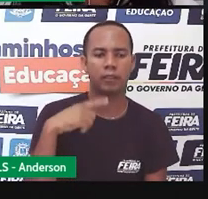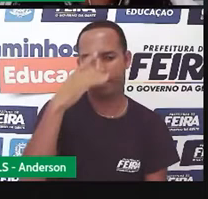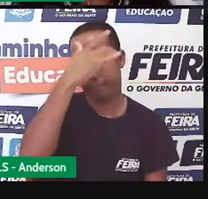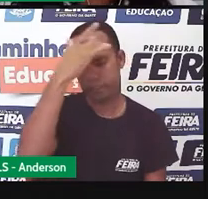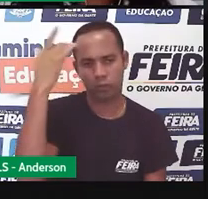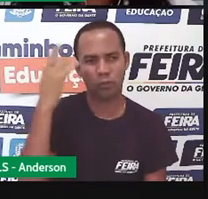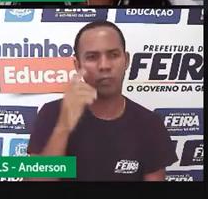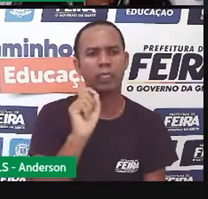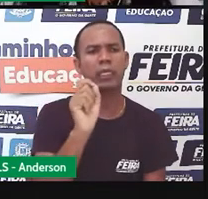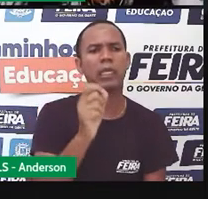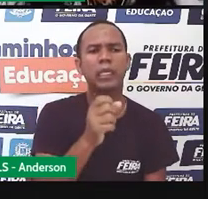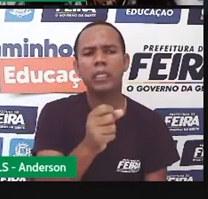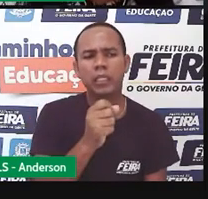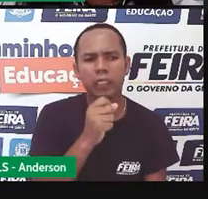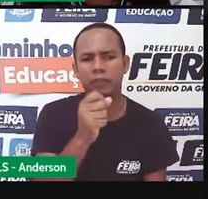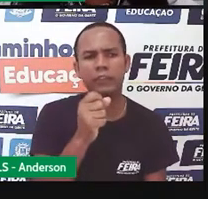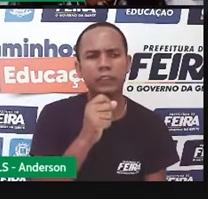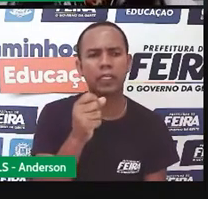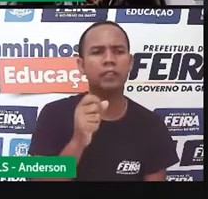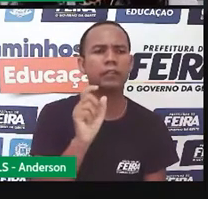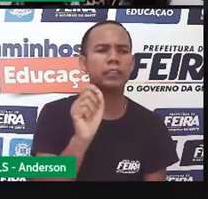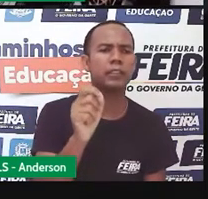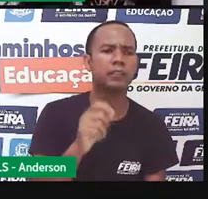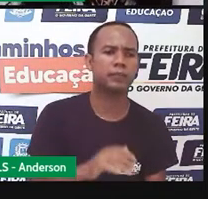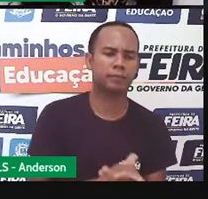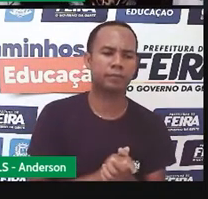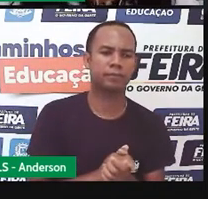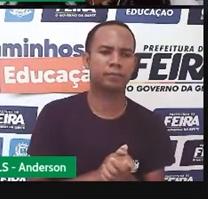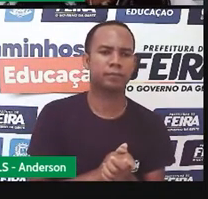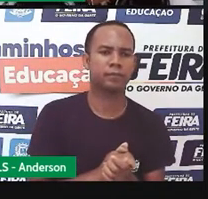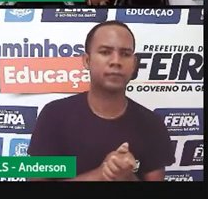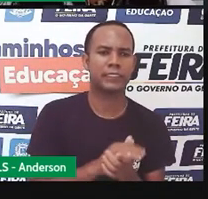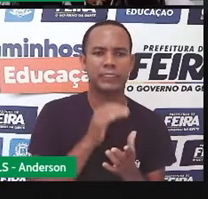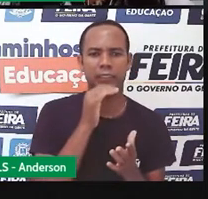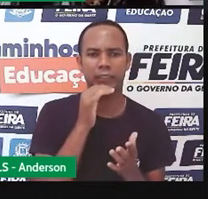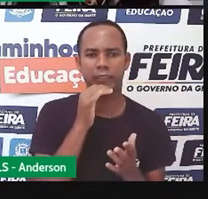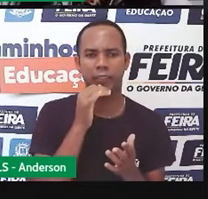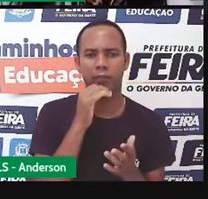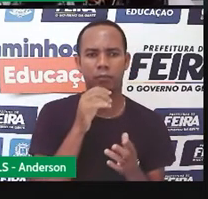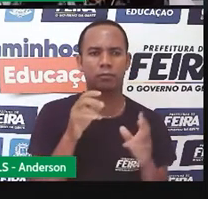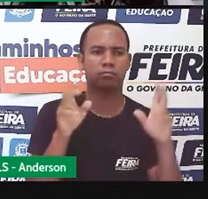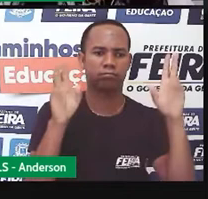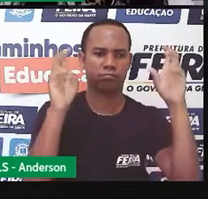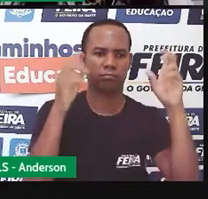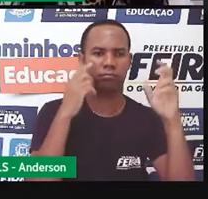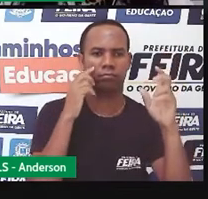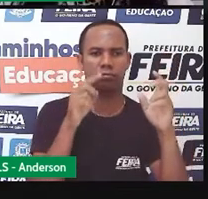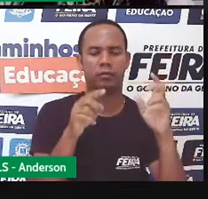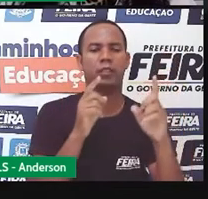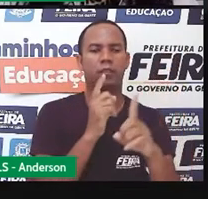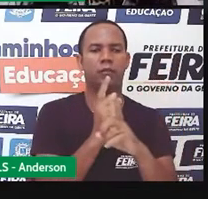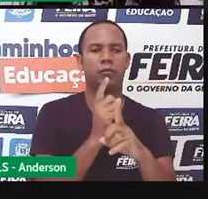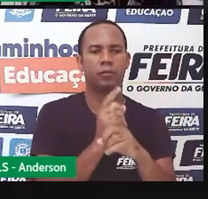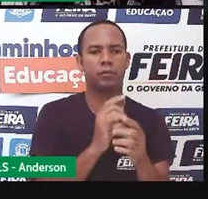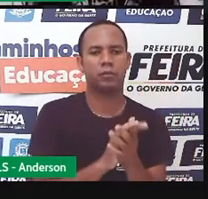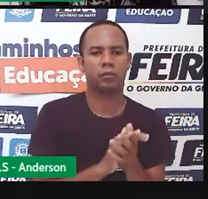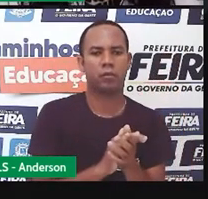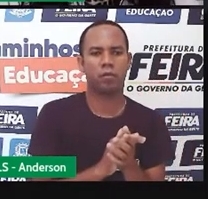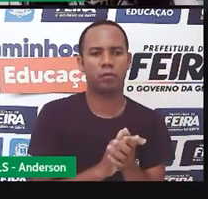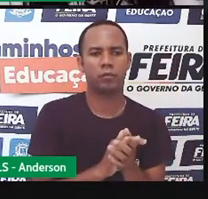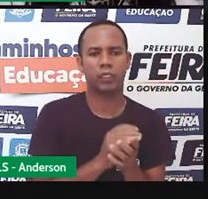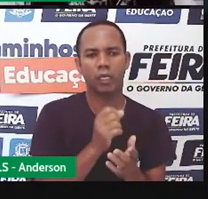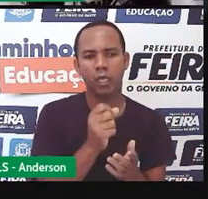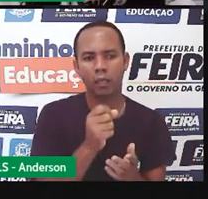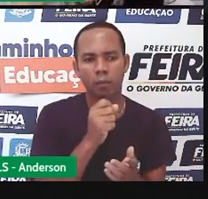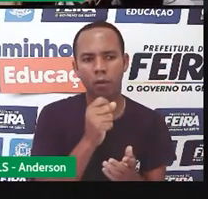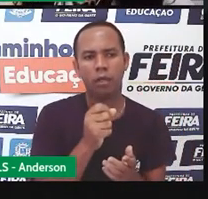que será entrevistada. As notícias saem dessa reportagem, saem dessas entrevistas. O repórter é